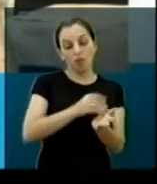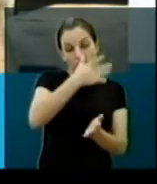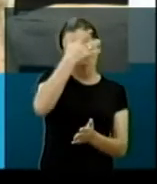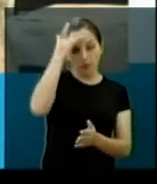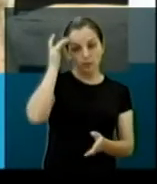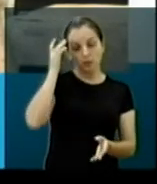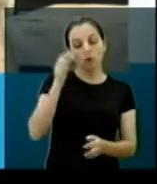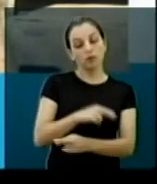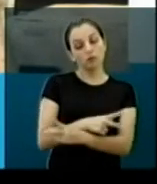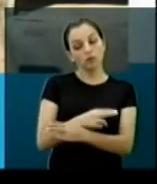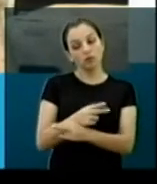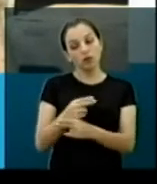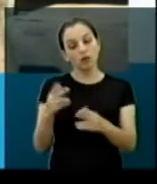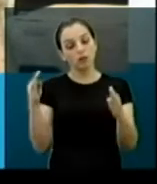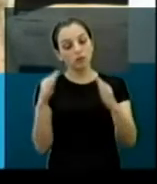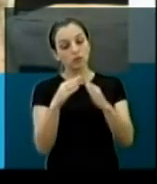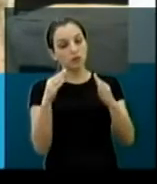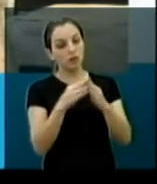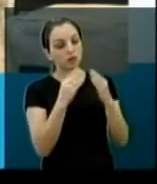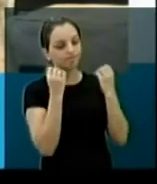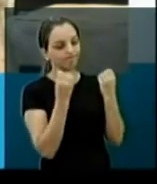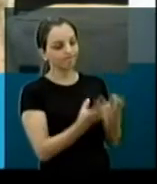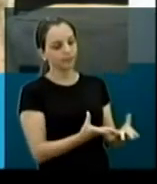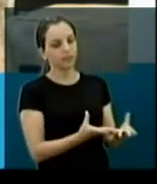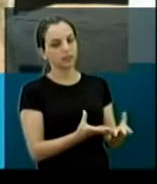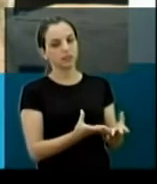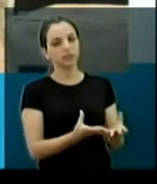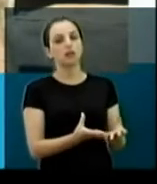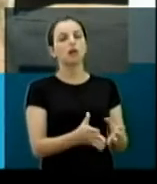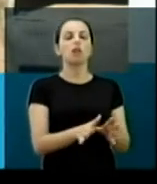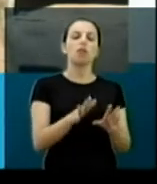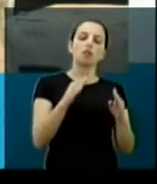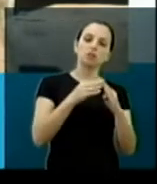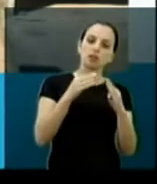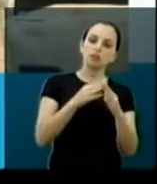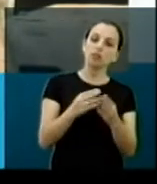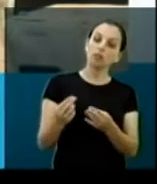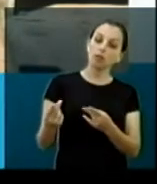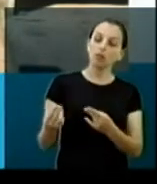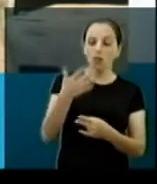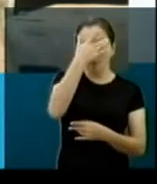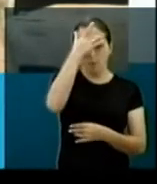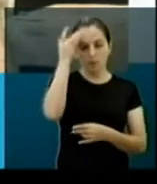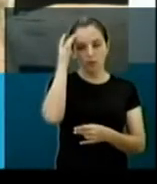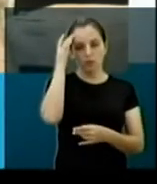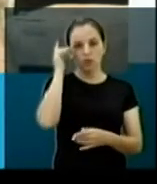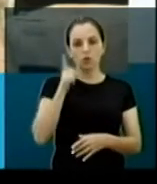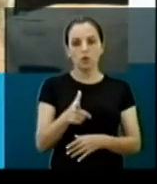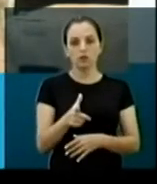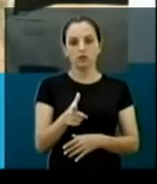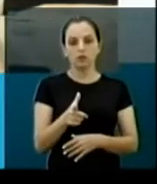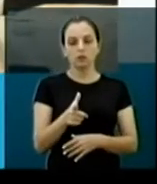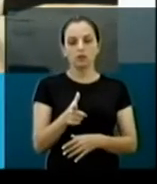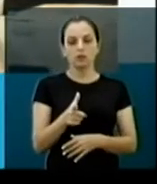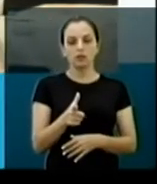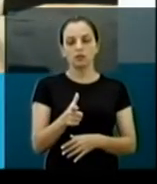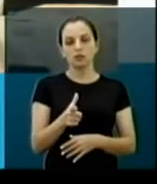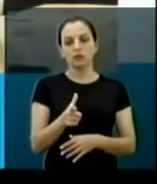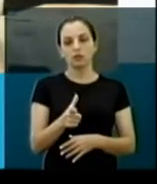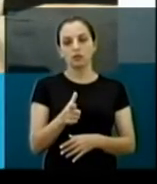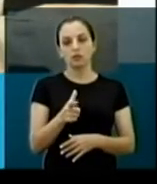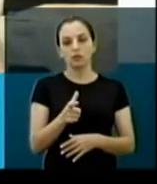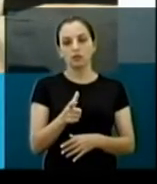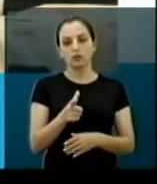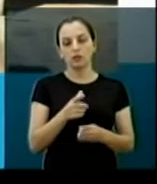Então, a população tem que entender, quem tem essas casas, é a mesma coisa que uma pessoa tiver uma arma e dar para